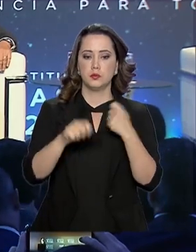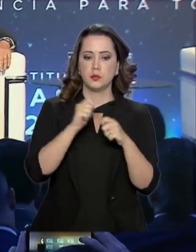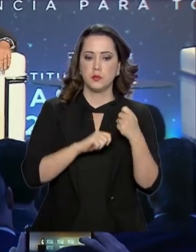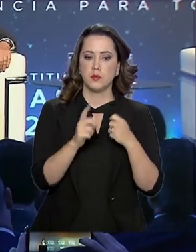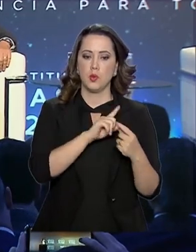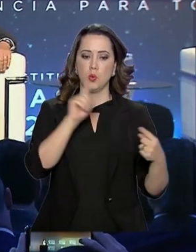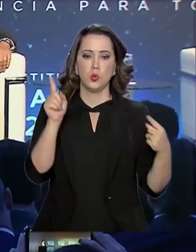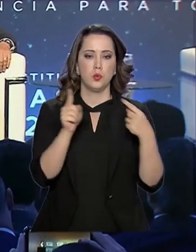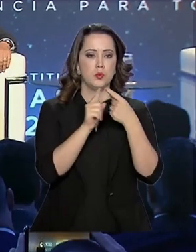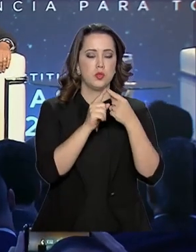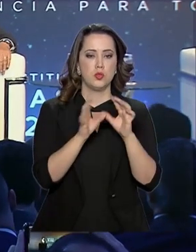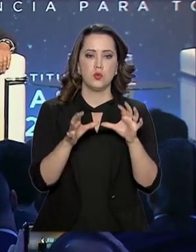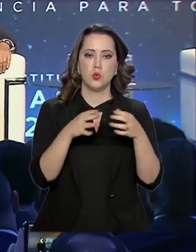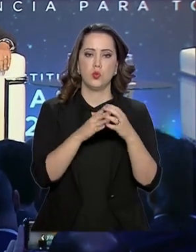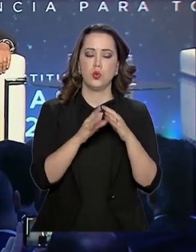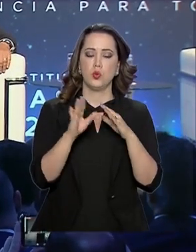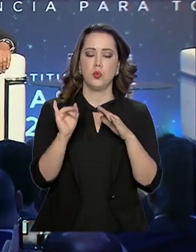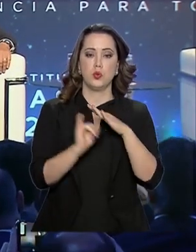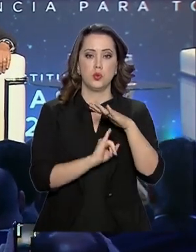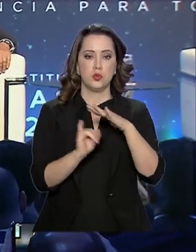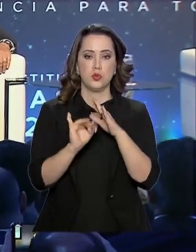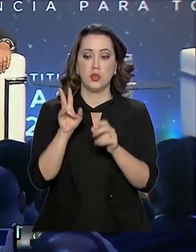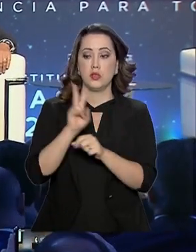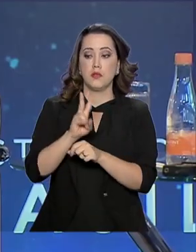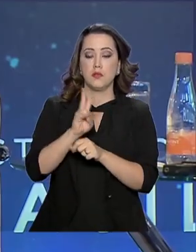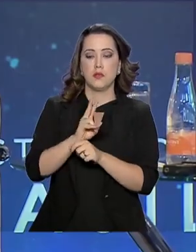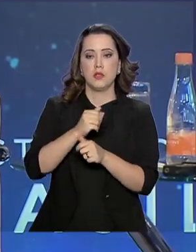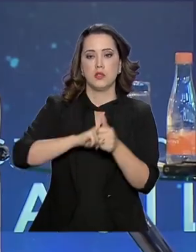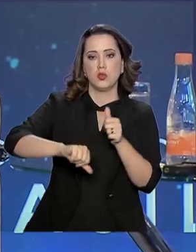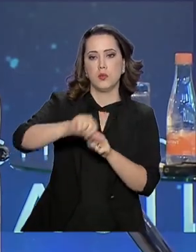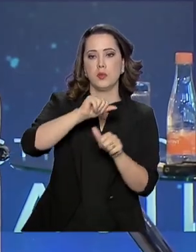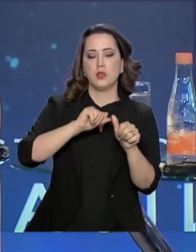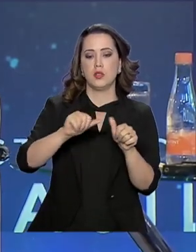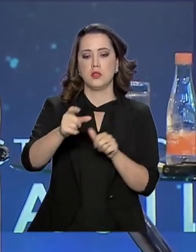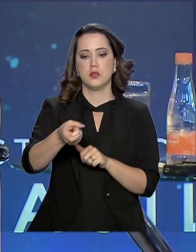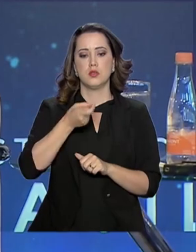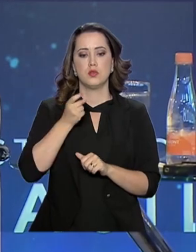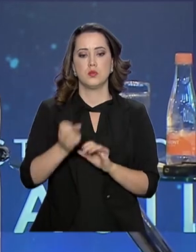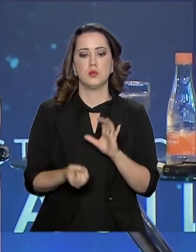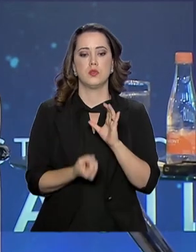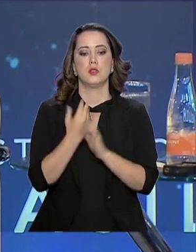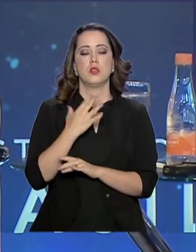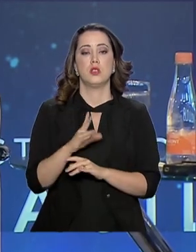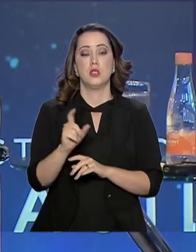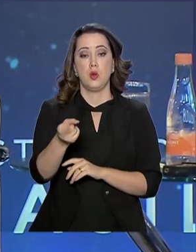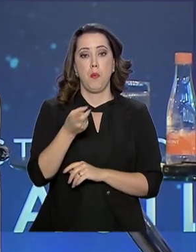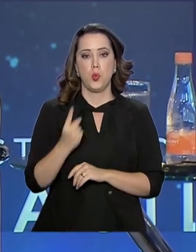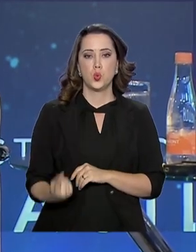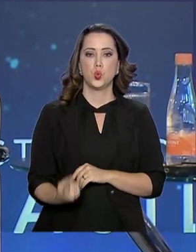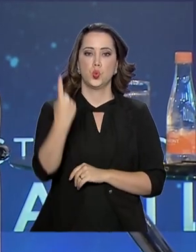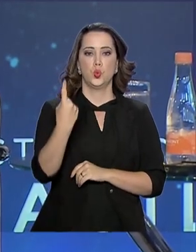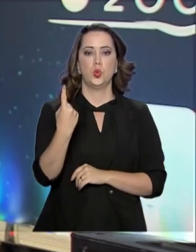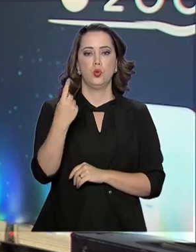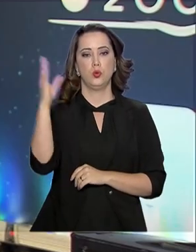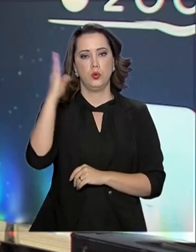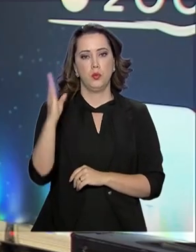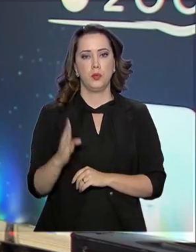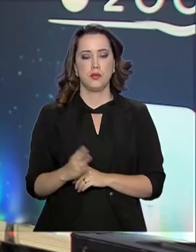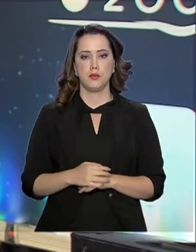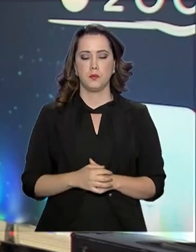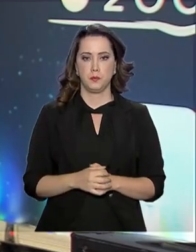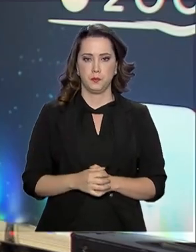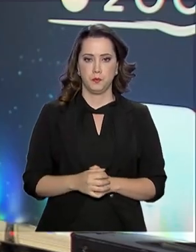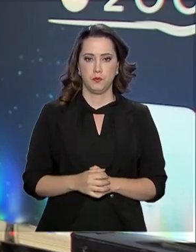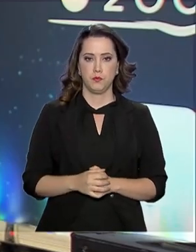Uma das bandeiras do Instituto é a defesa de uma reforma tributária que implemente um imposto único no país. O vice